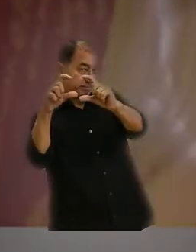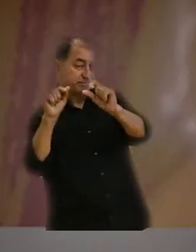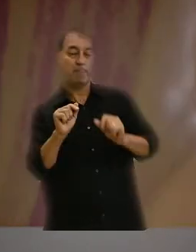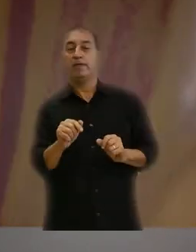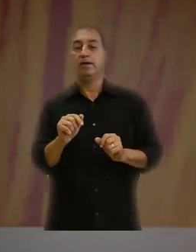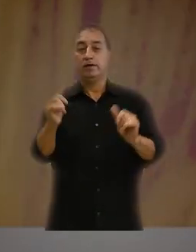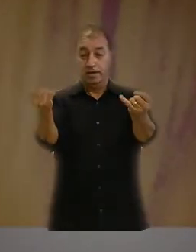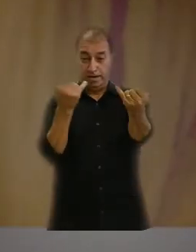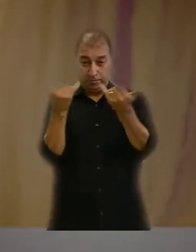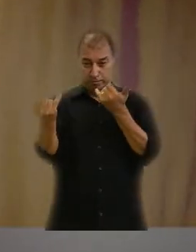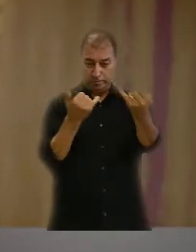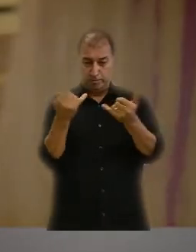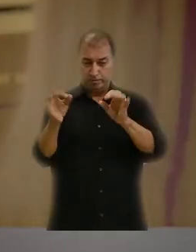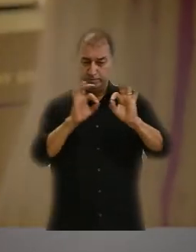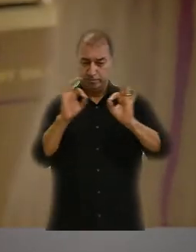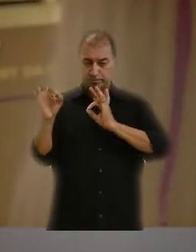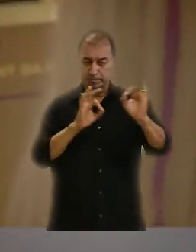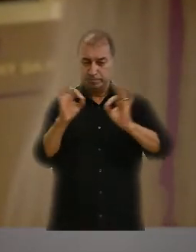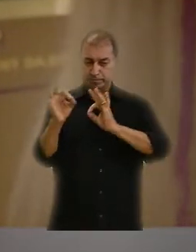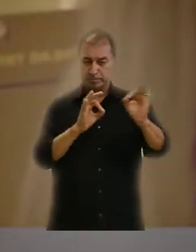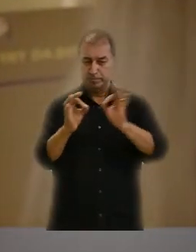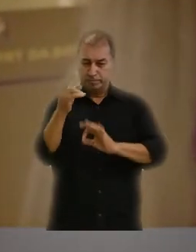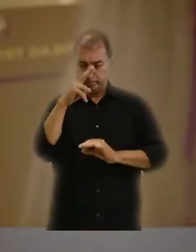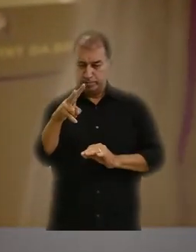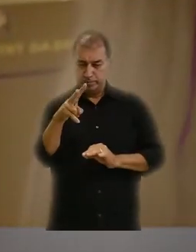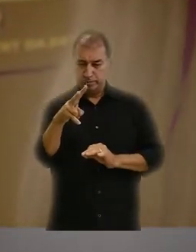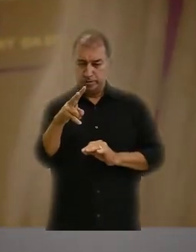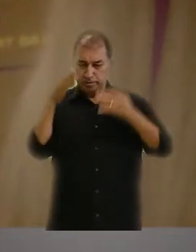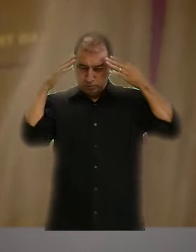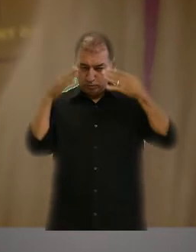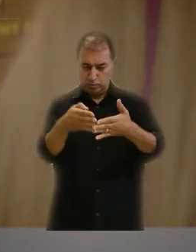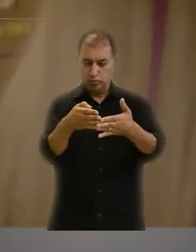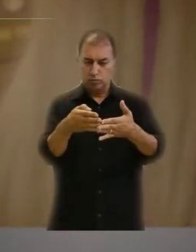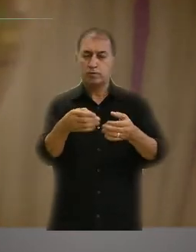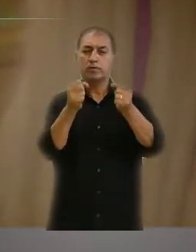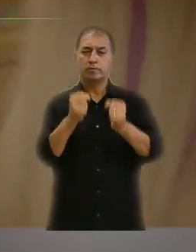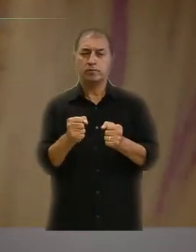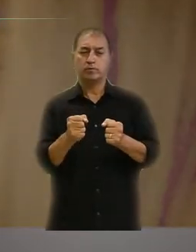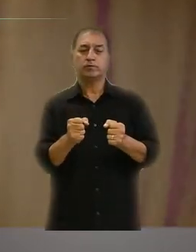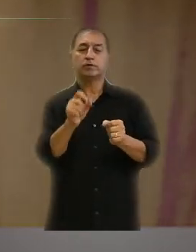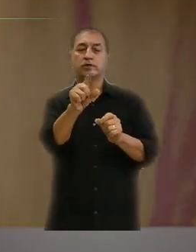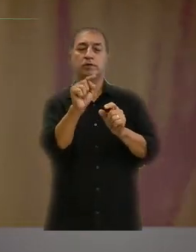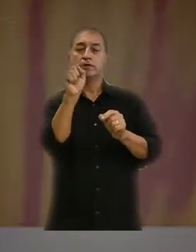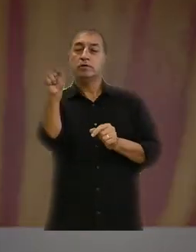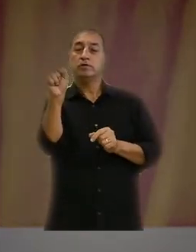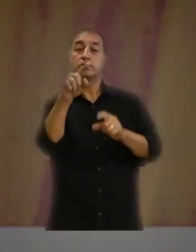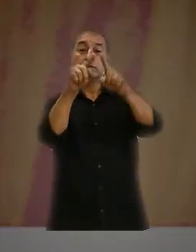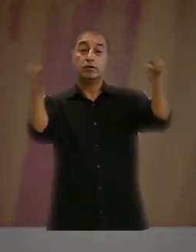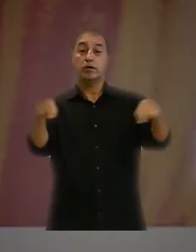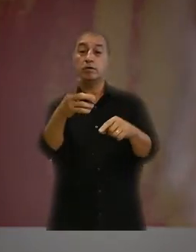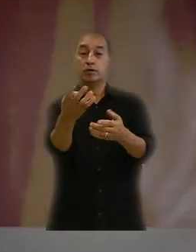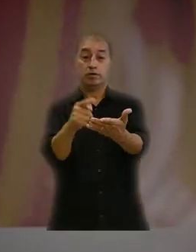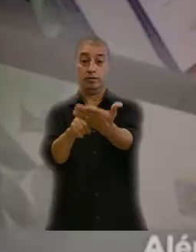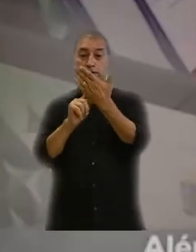As informações sobre a gestão estratégica, missão e visão do TRT da 24ª Região podem ser acessadas com